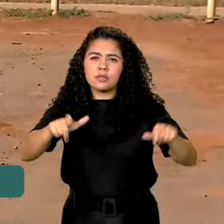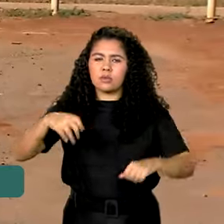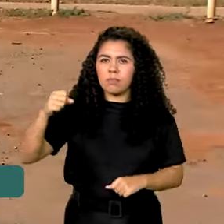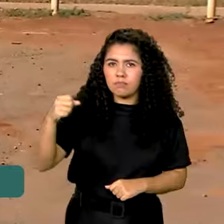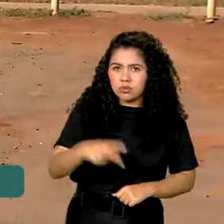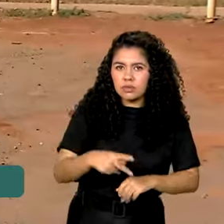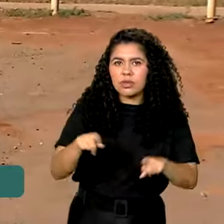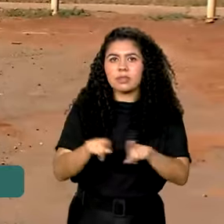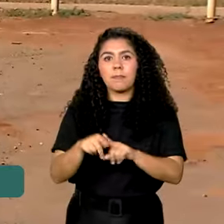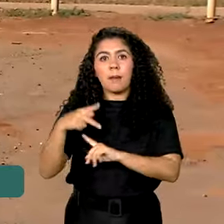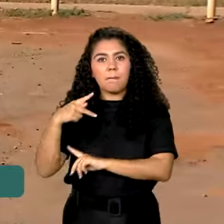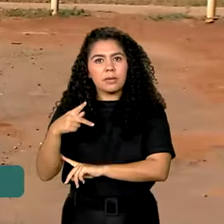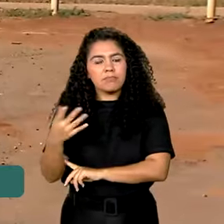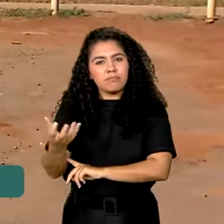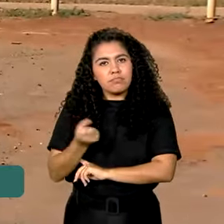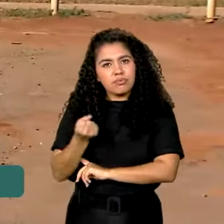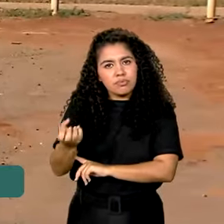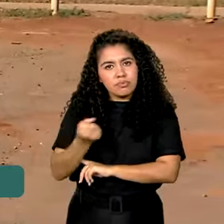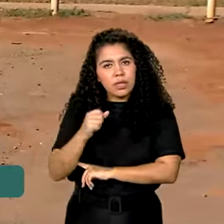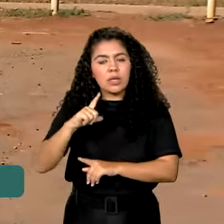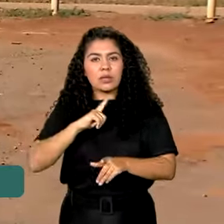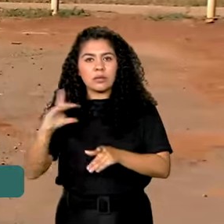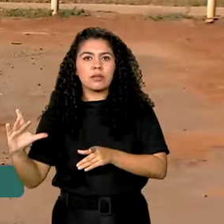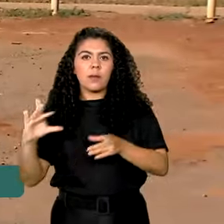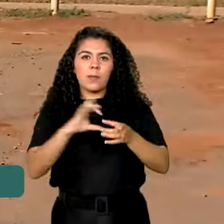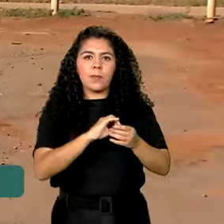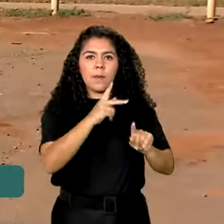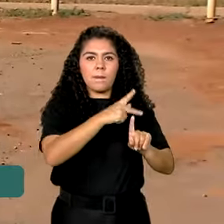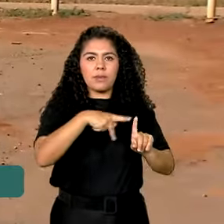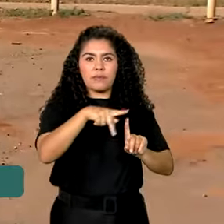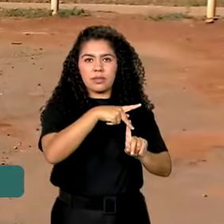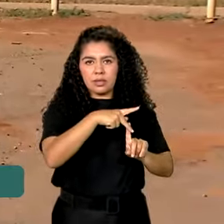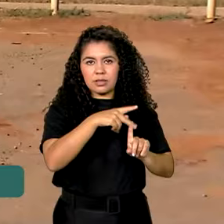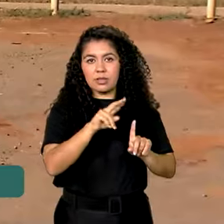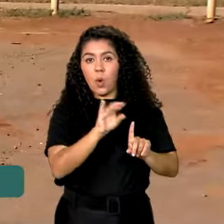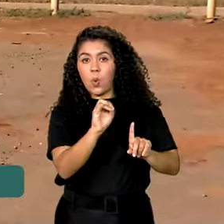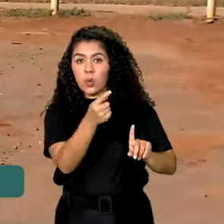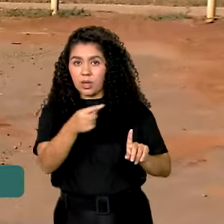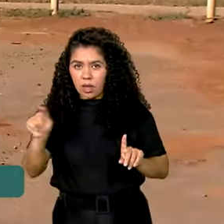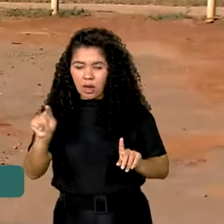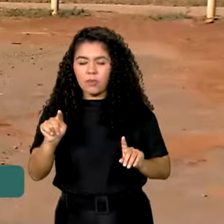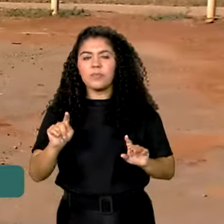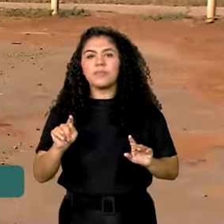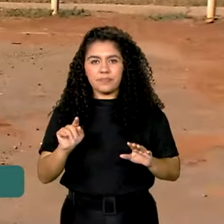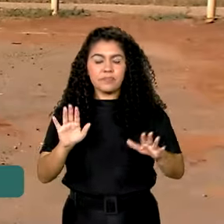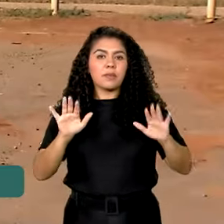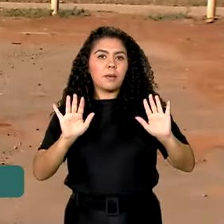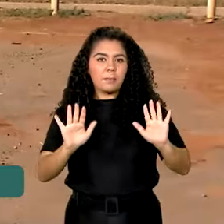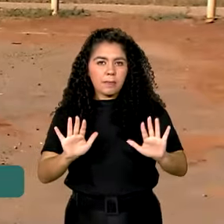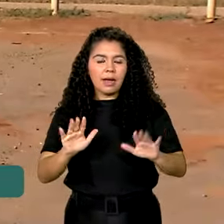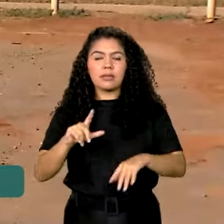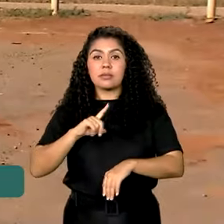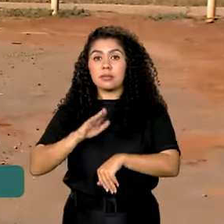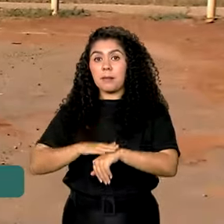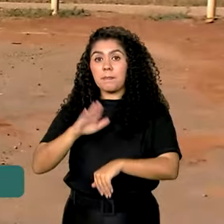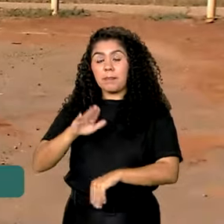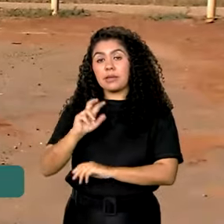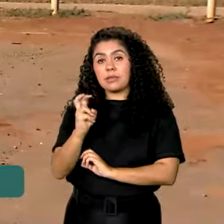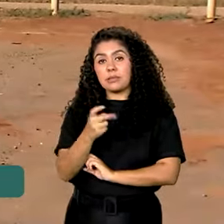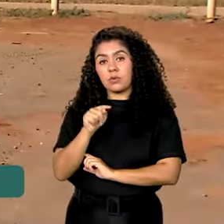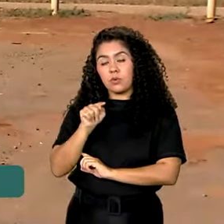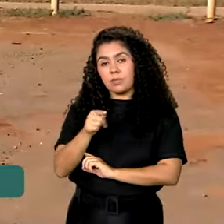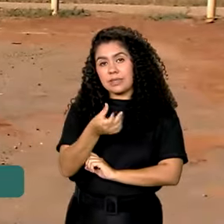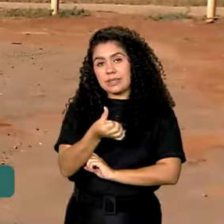pensionistas vinculados ao regime próprio de Previdência Social da União. E por fim, Karine, mais 5.600